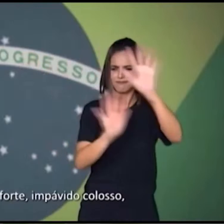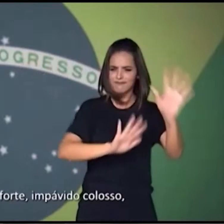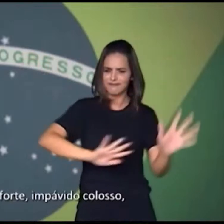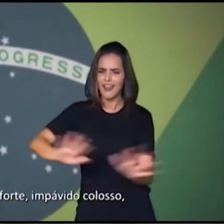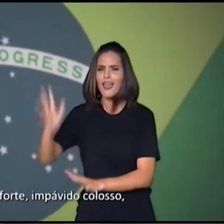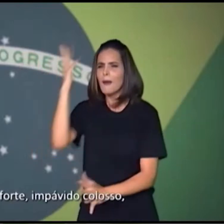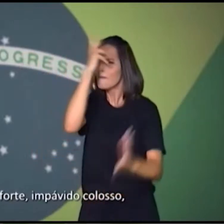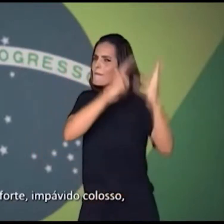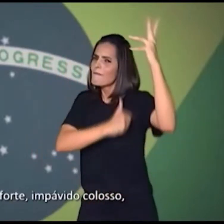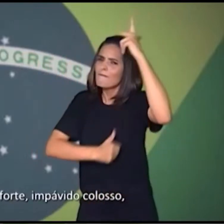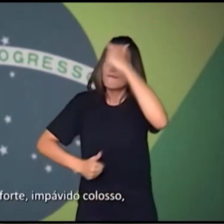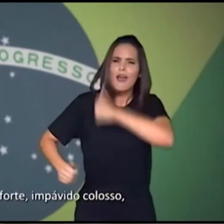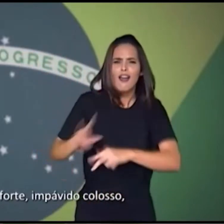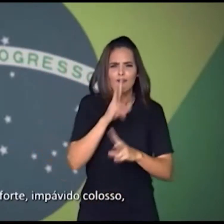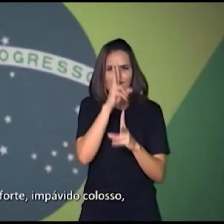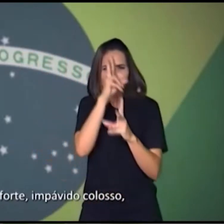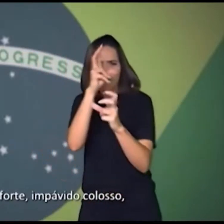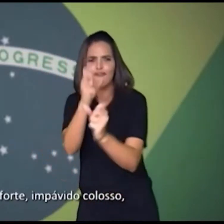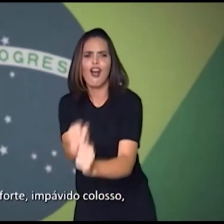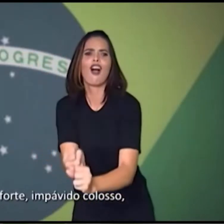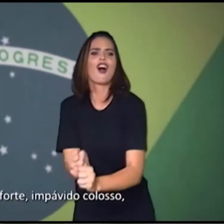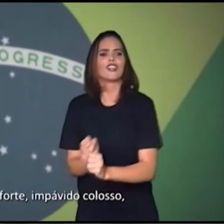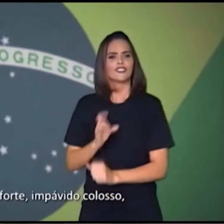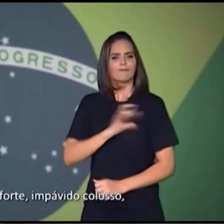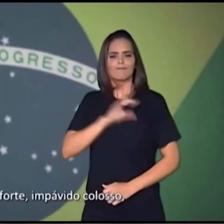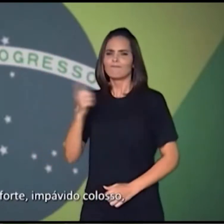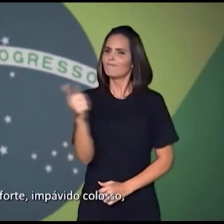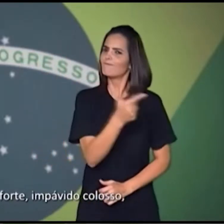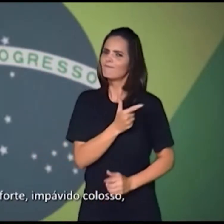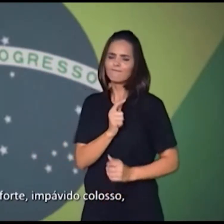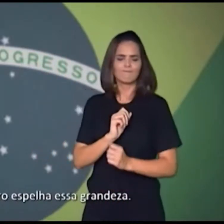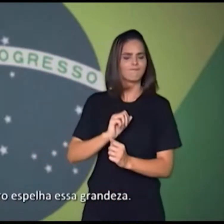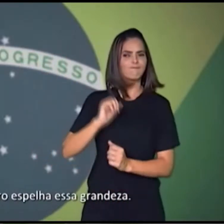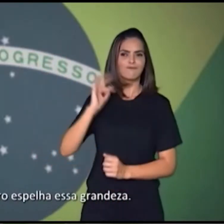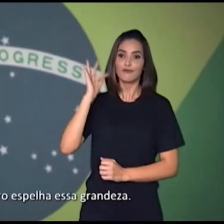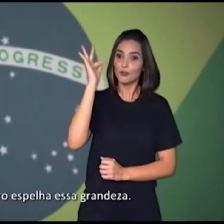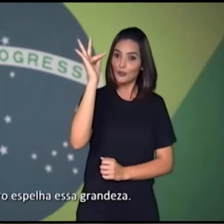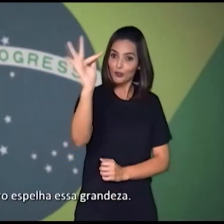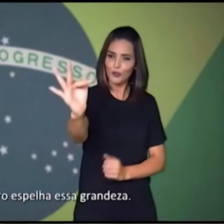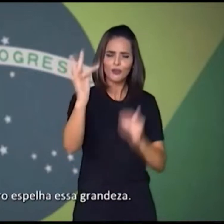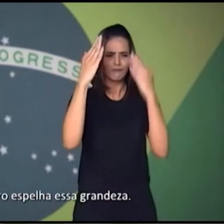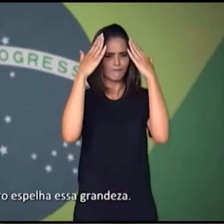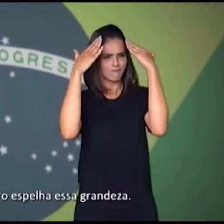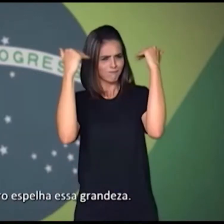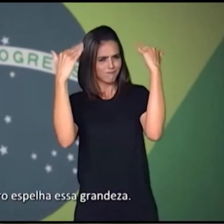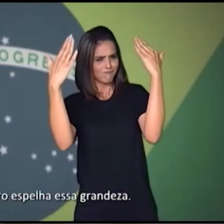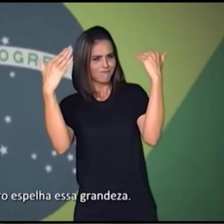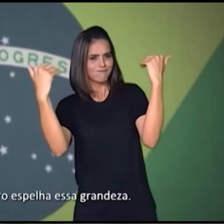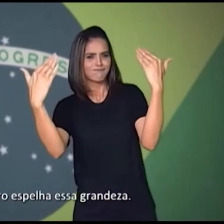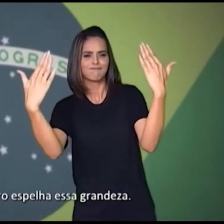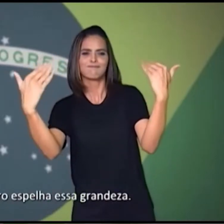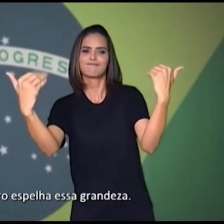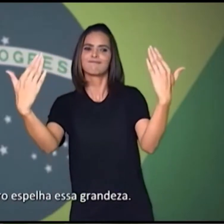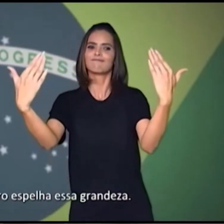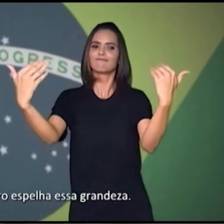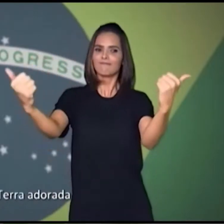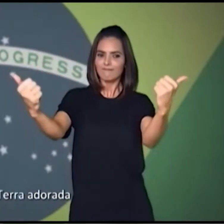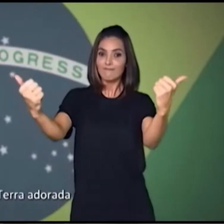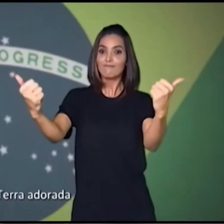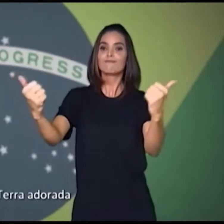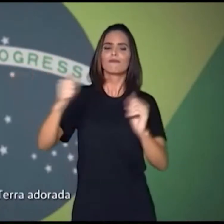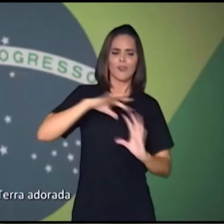És menos forte, pobre do poço E dentro do Espírito Só que eu disse